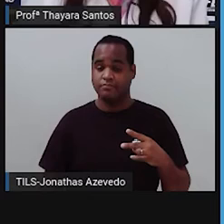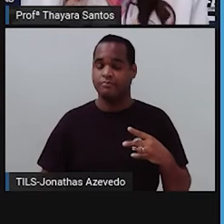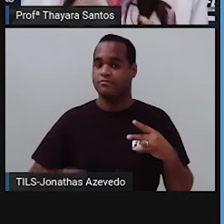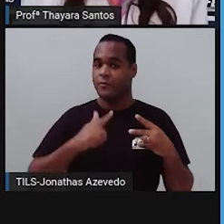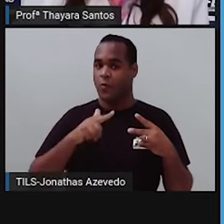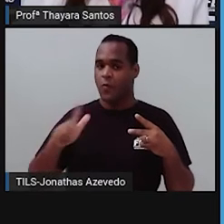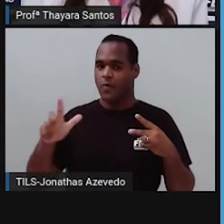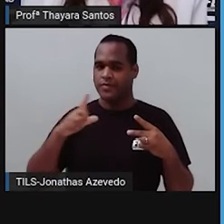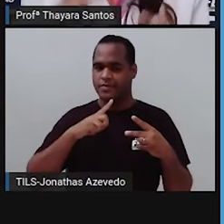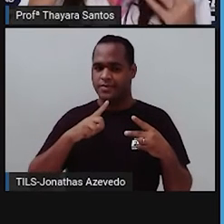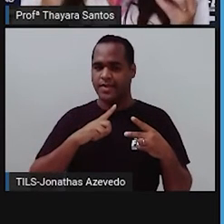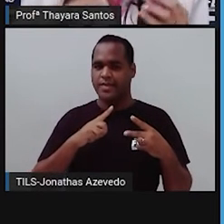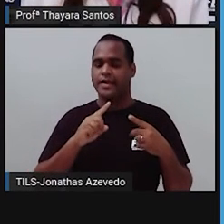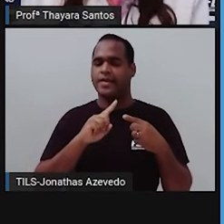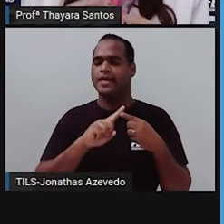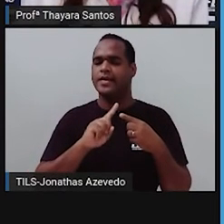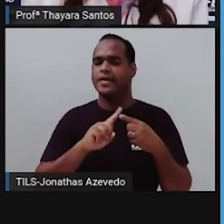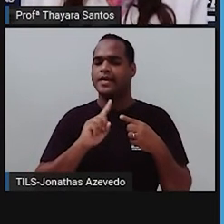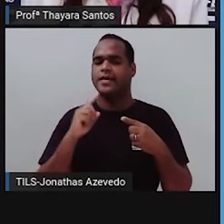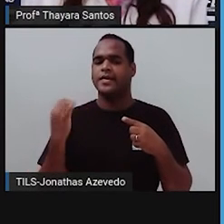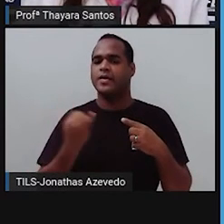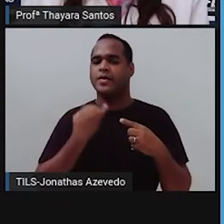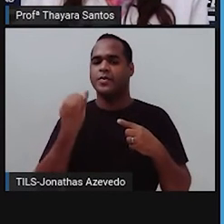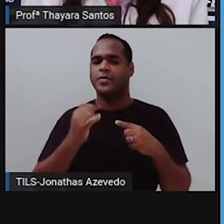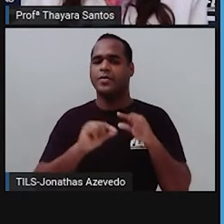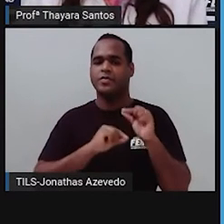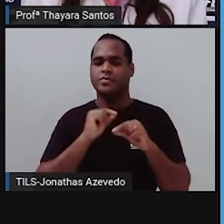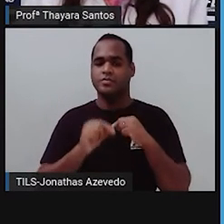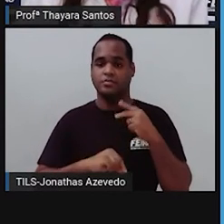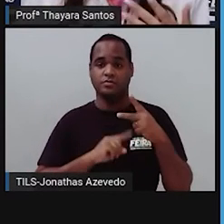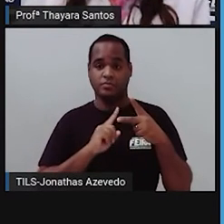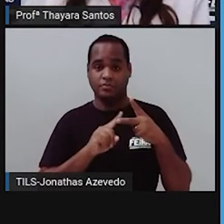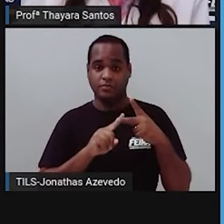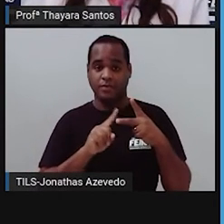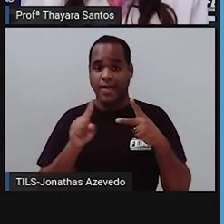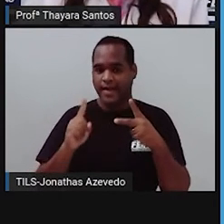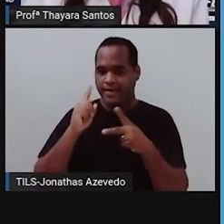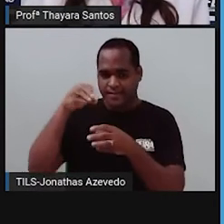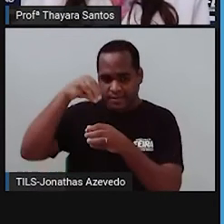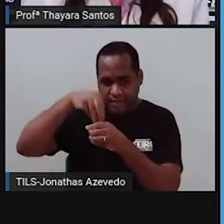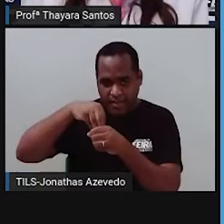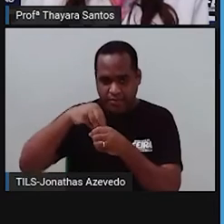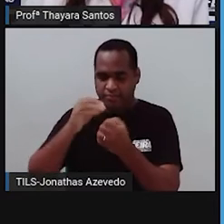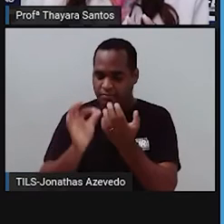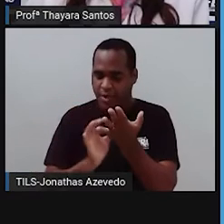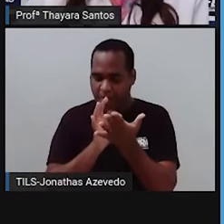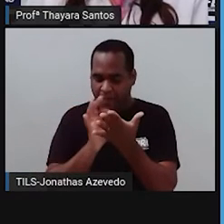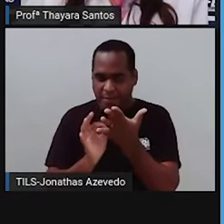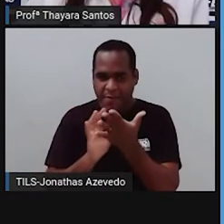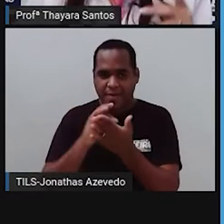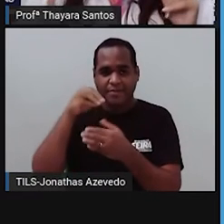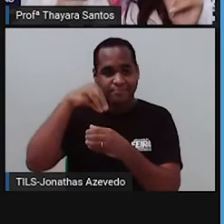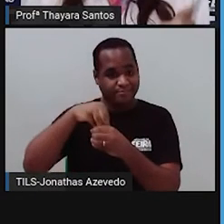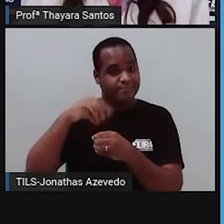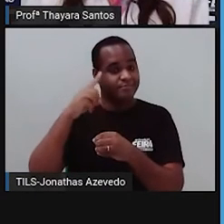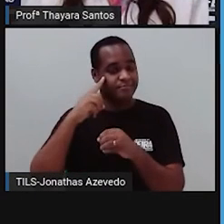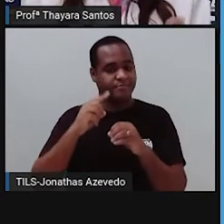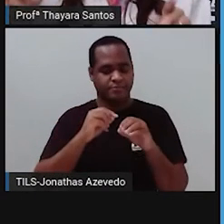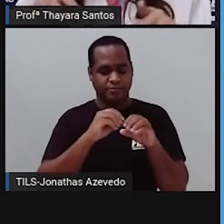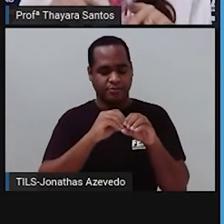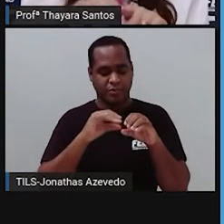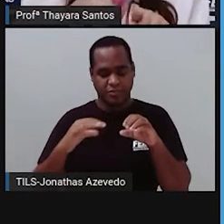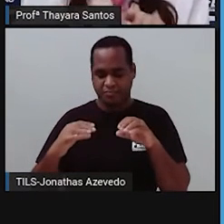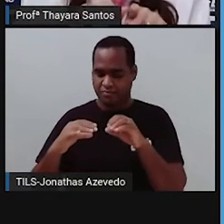marcante, é o tecido conjuntivo tem uma grande quantidade de substância intracelular, diferente do tecido epitelial. O tecido